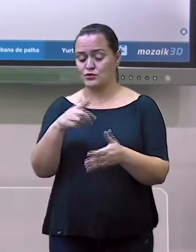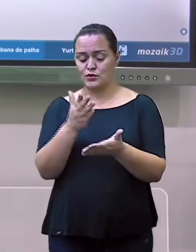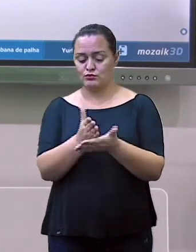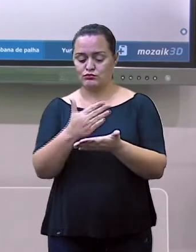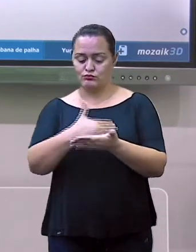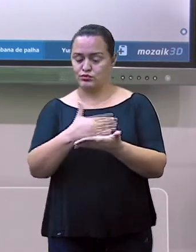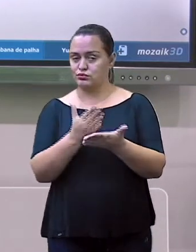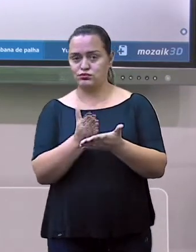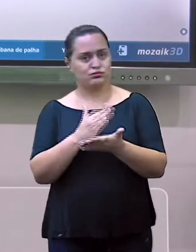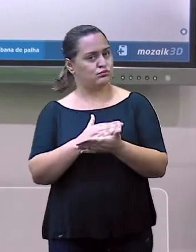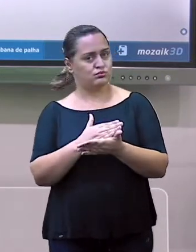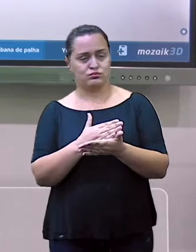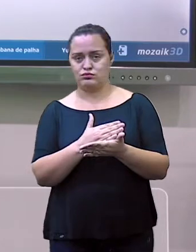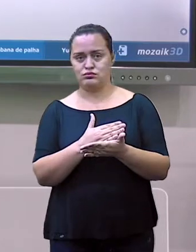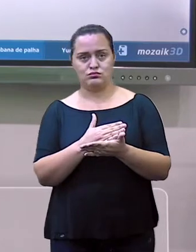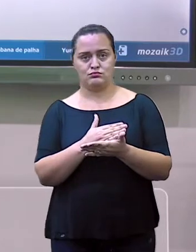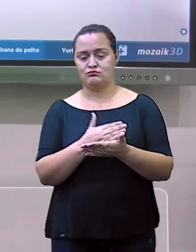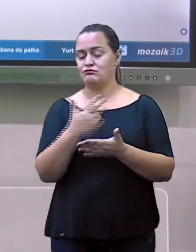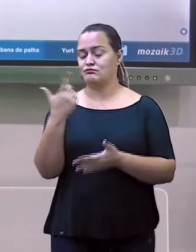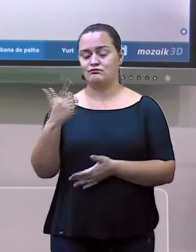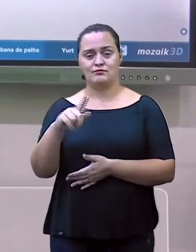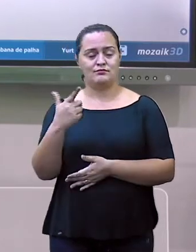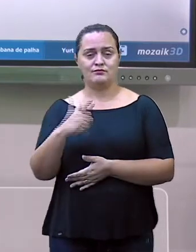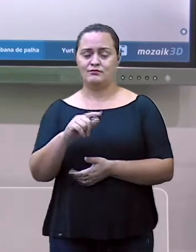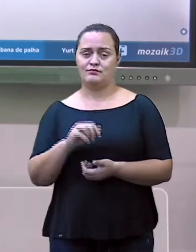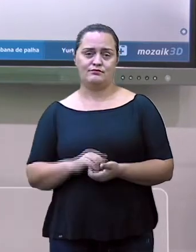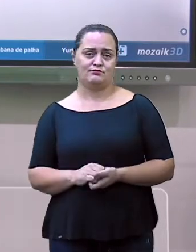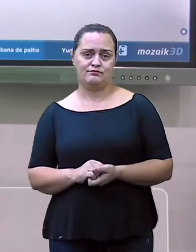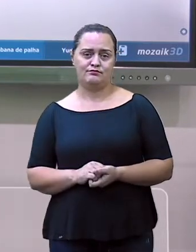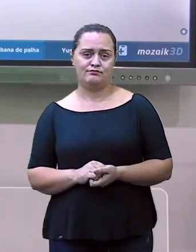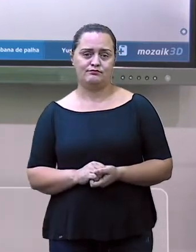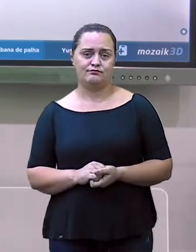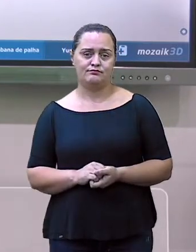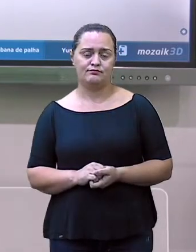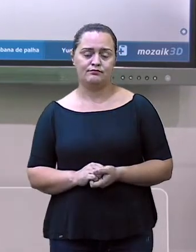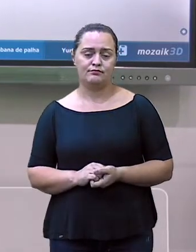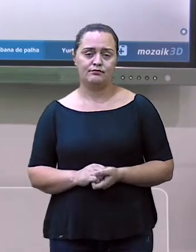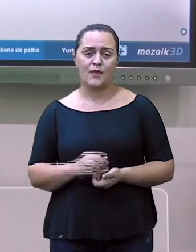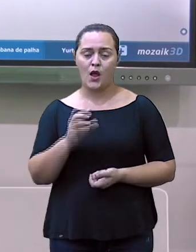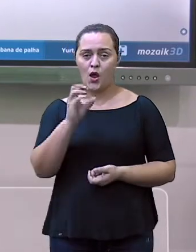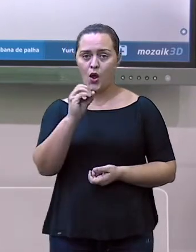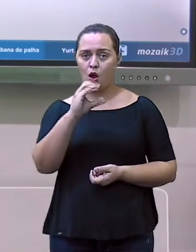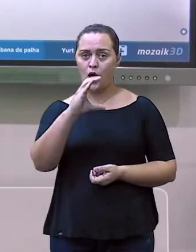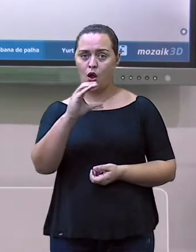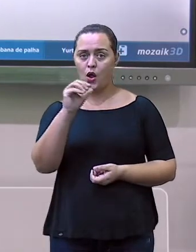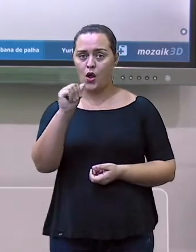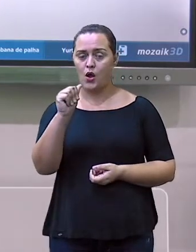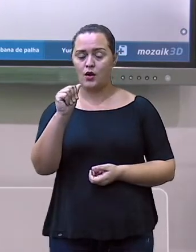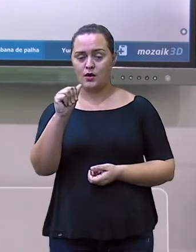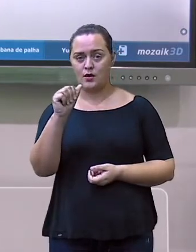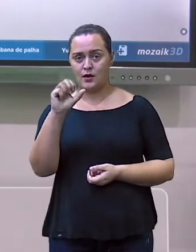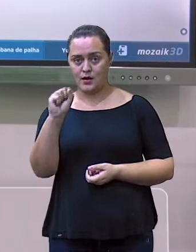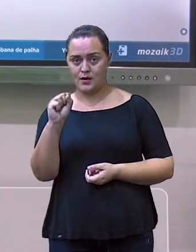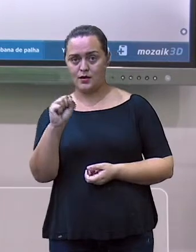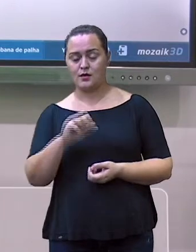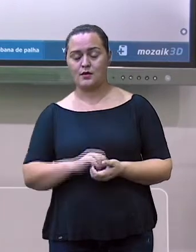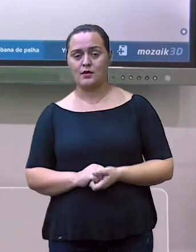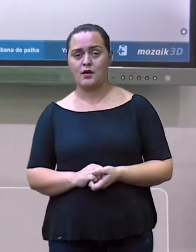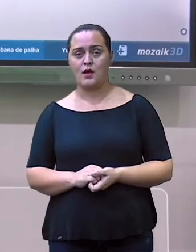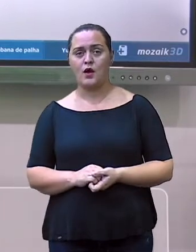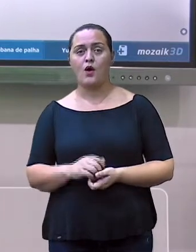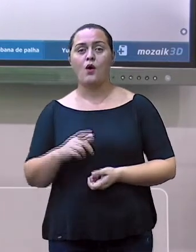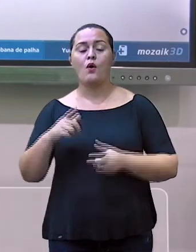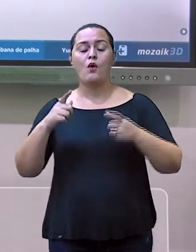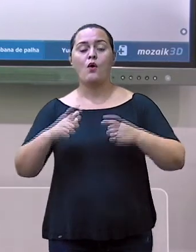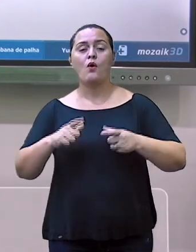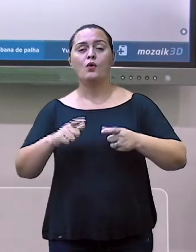instaladas na parte interna da oca, divididas com diversas redes, onde os índios